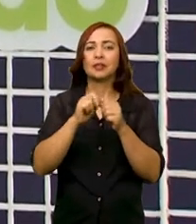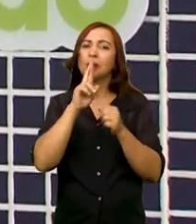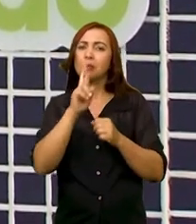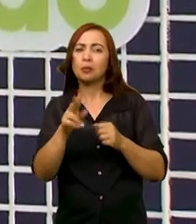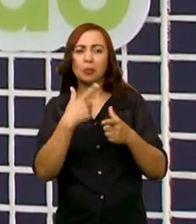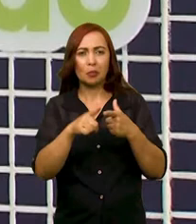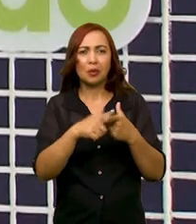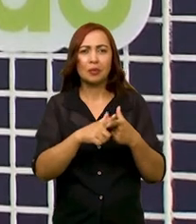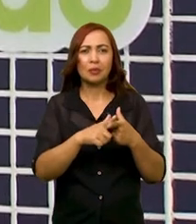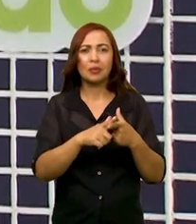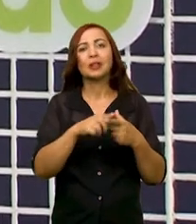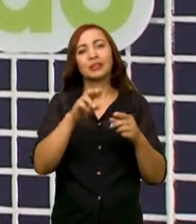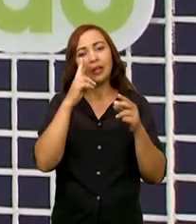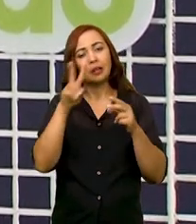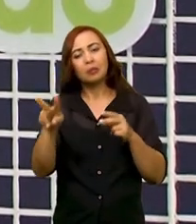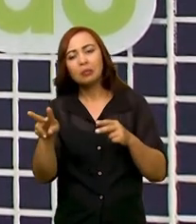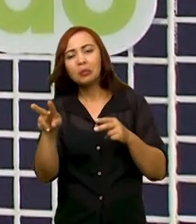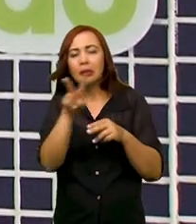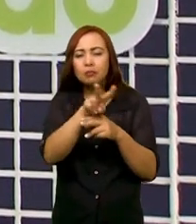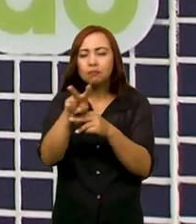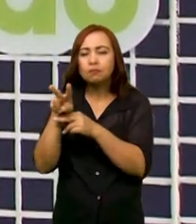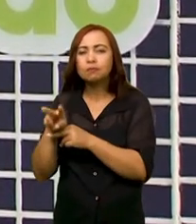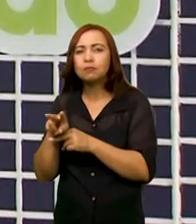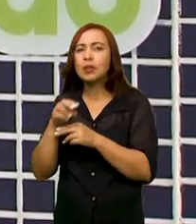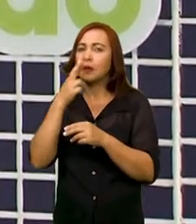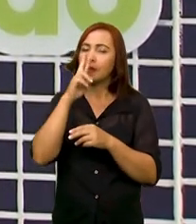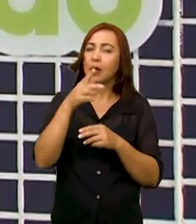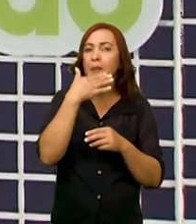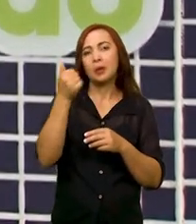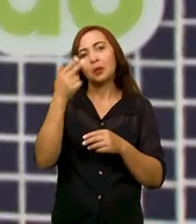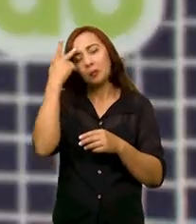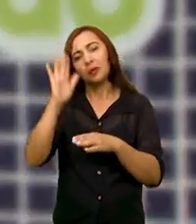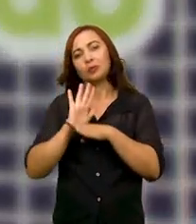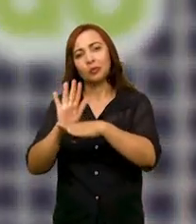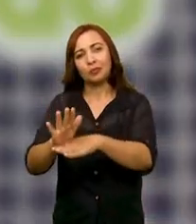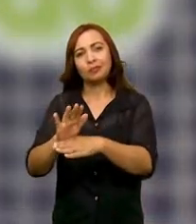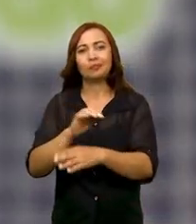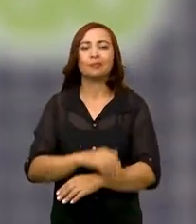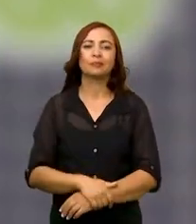resolver e a fábrica pessoal vai analisar se pode e a melhor forma de fazer isso.